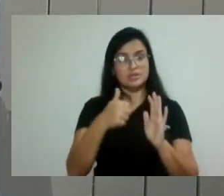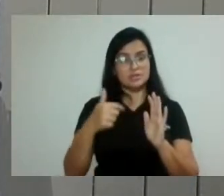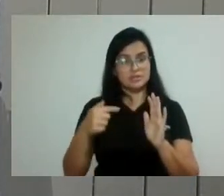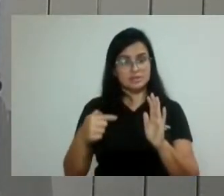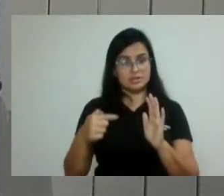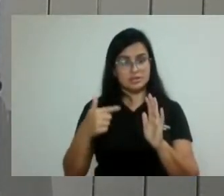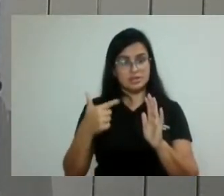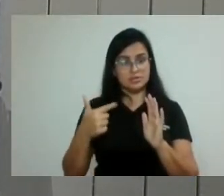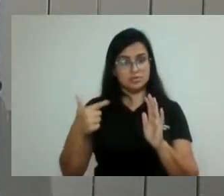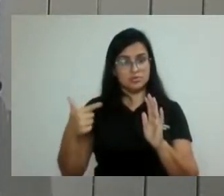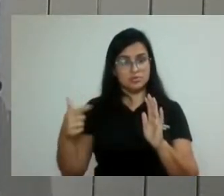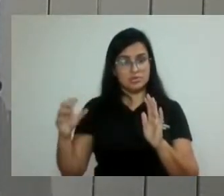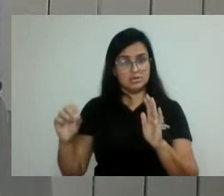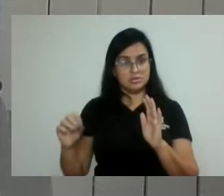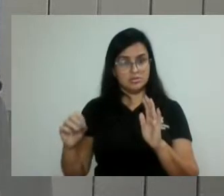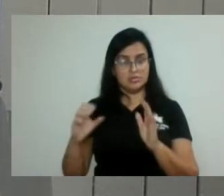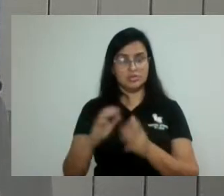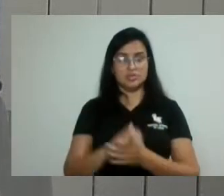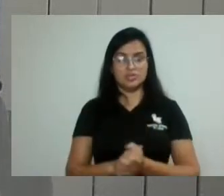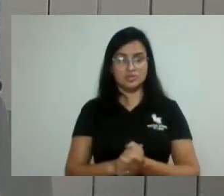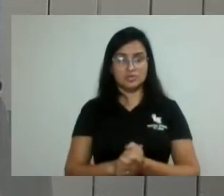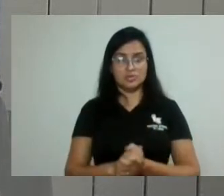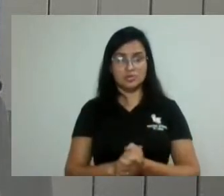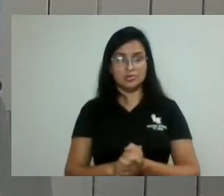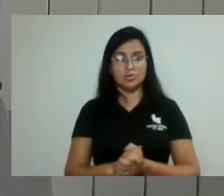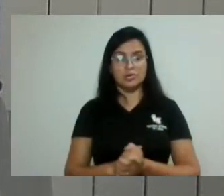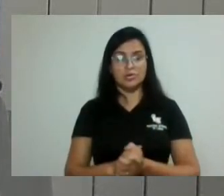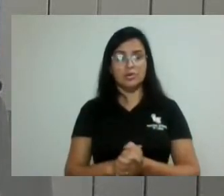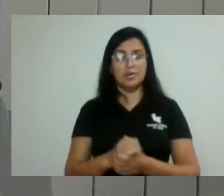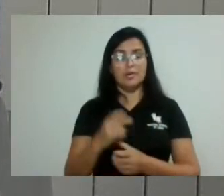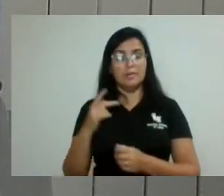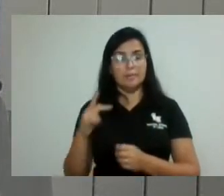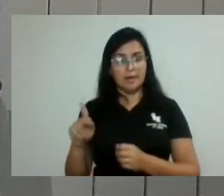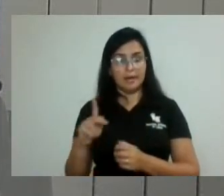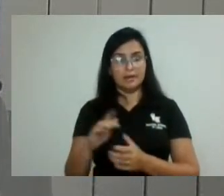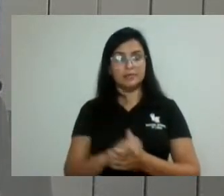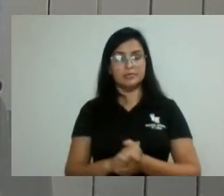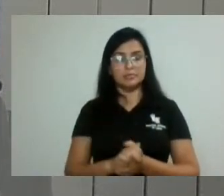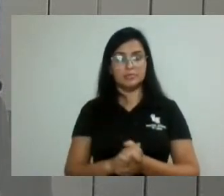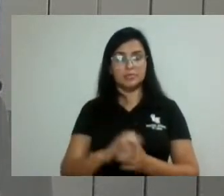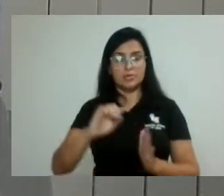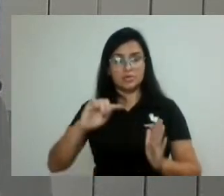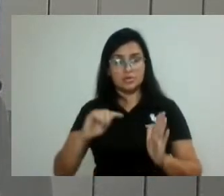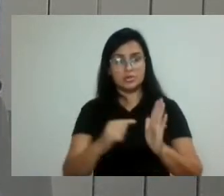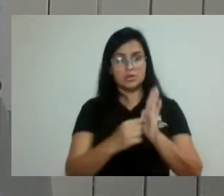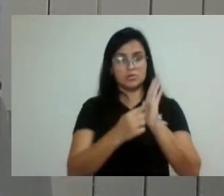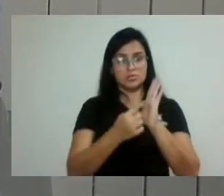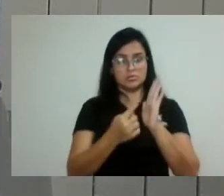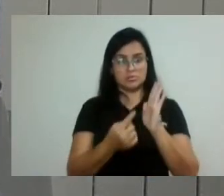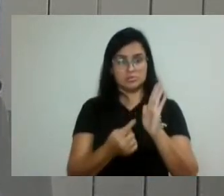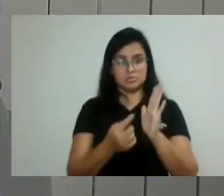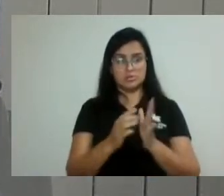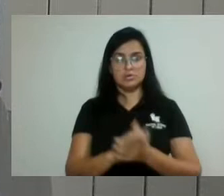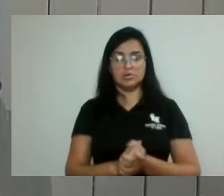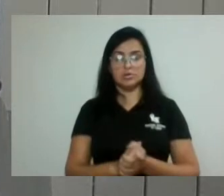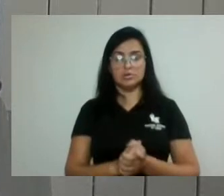Para o artigo 6º. As denúncias de violação dos dispositivos...